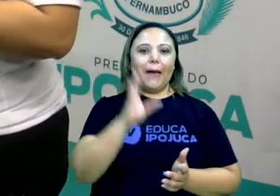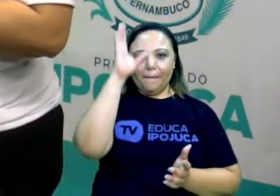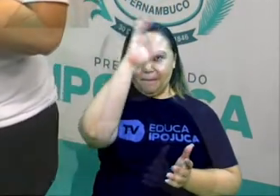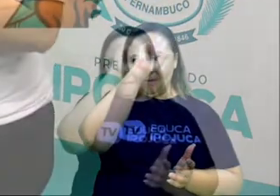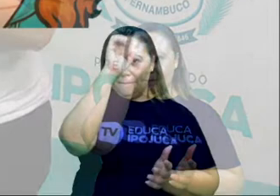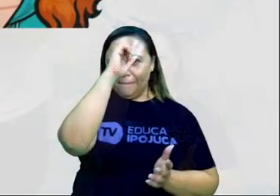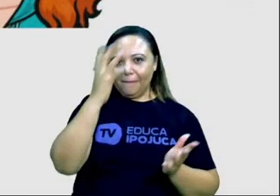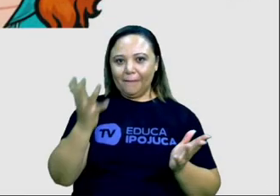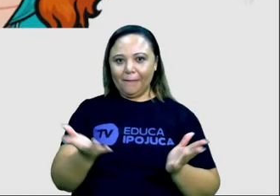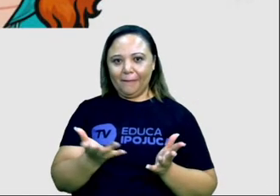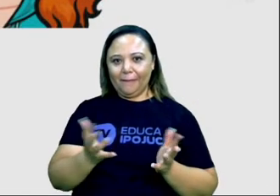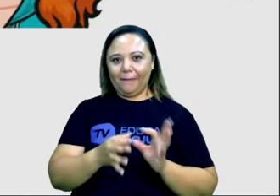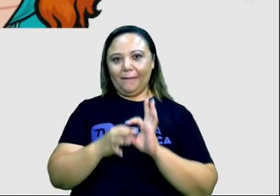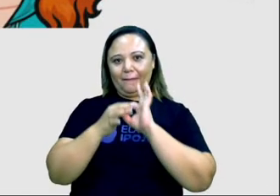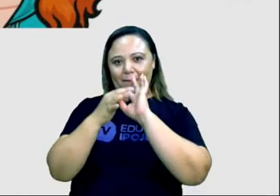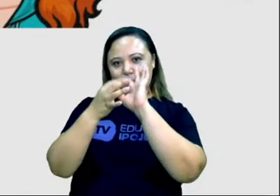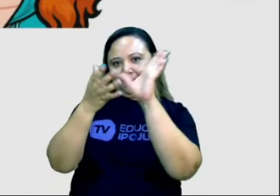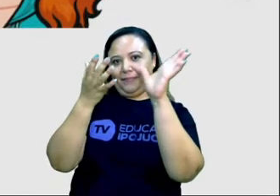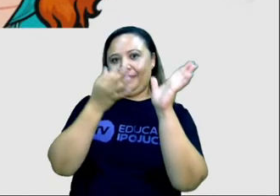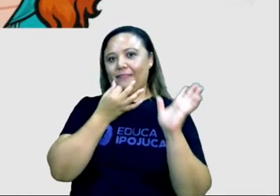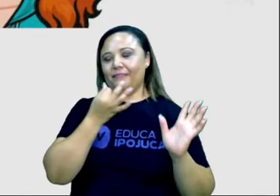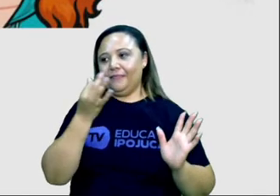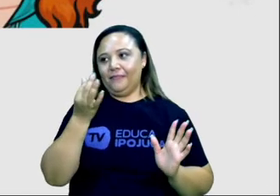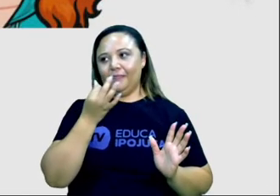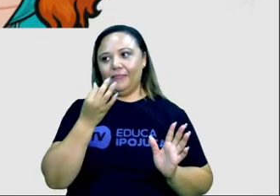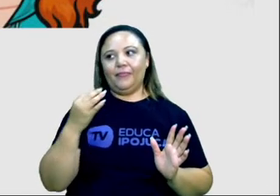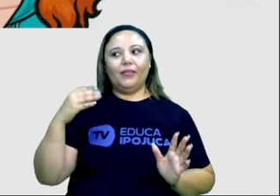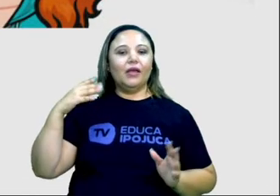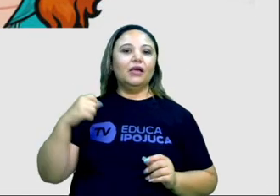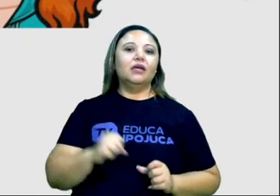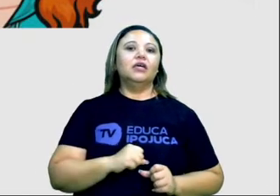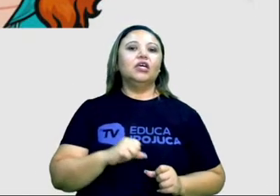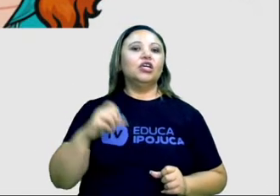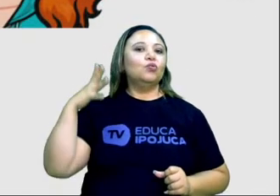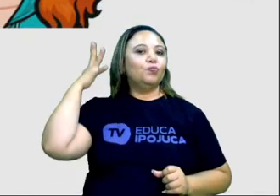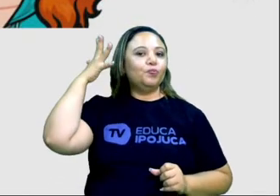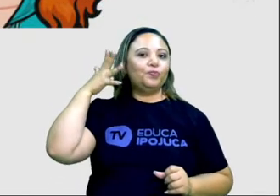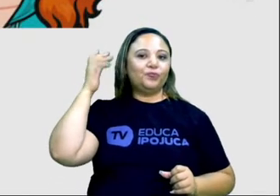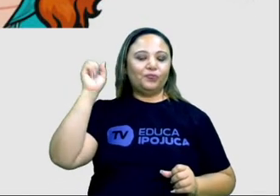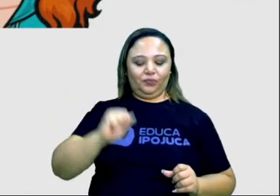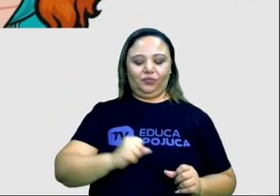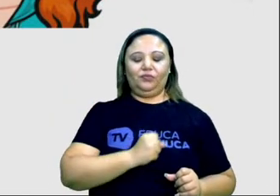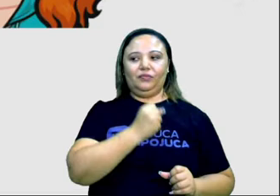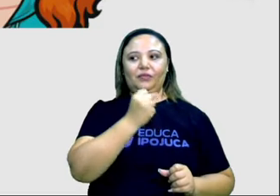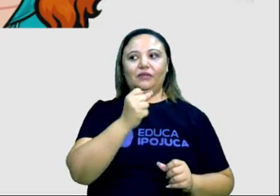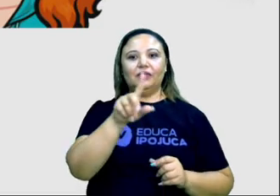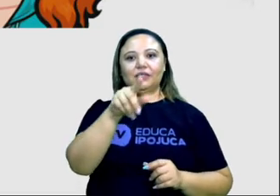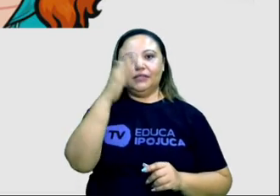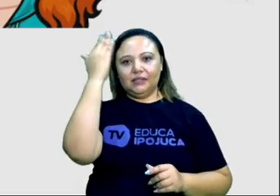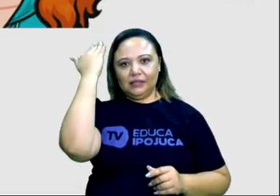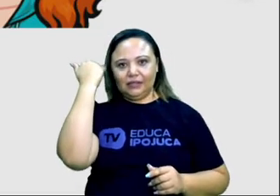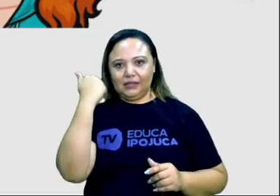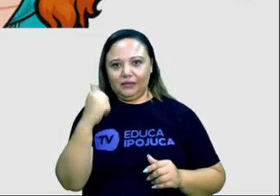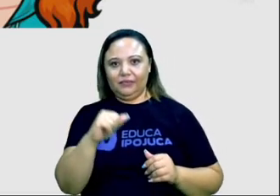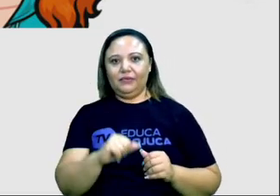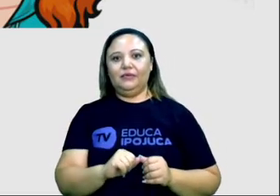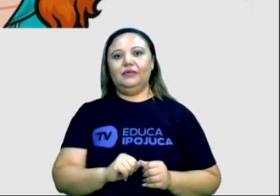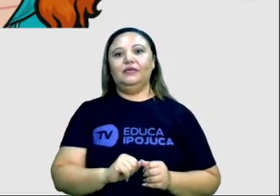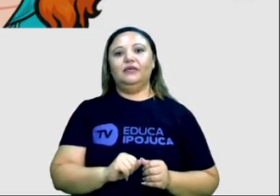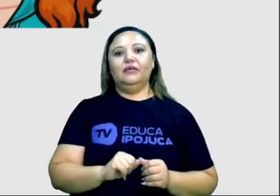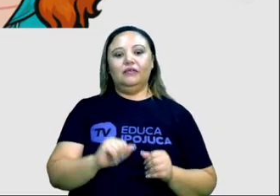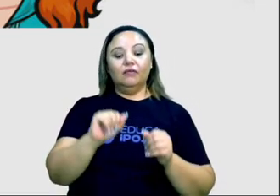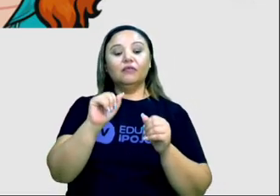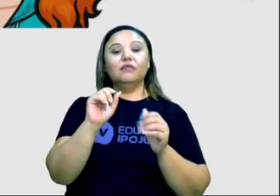Aprendemos hoje sobre a liberdade de expressão e o discurso de ódio. Vocês sabem o que fazer ao ser vítima de um